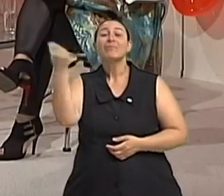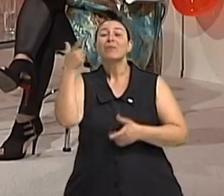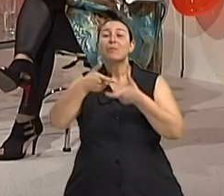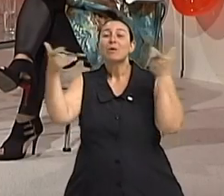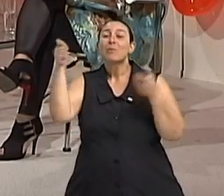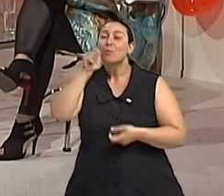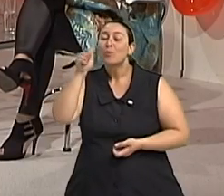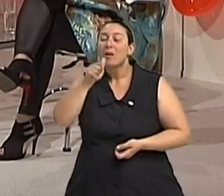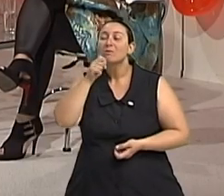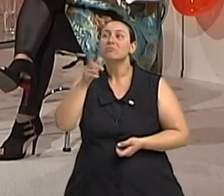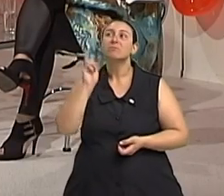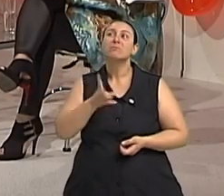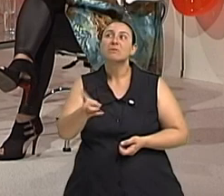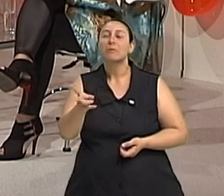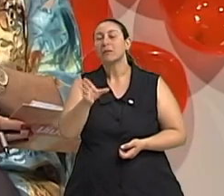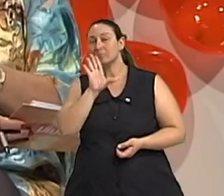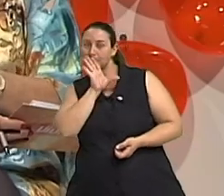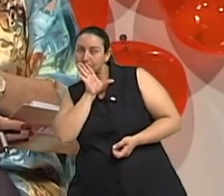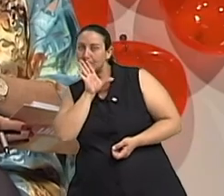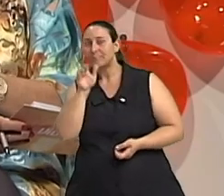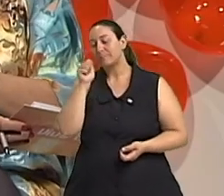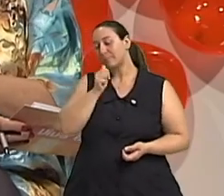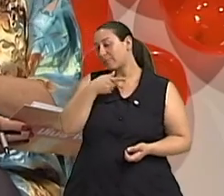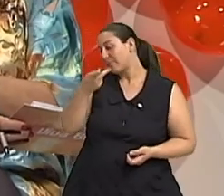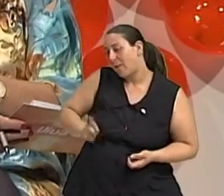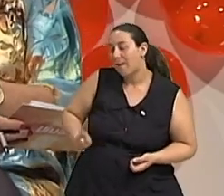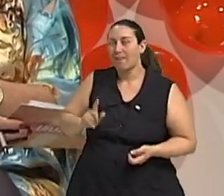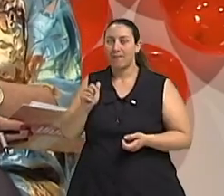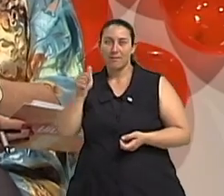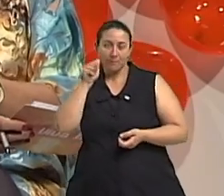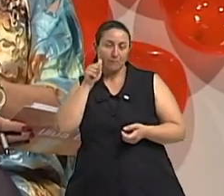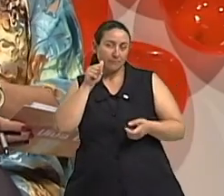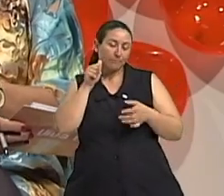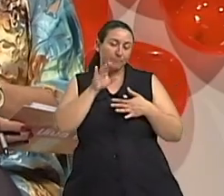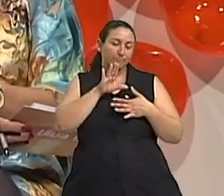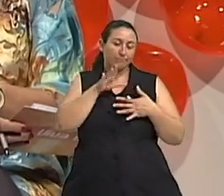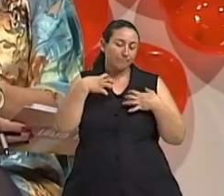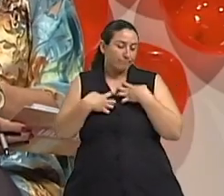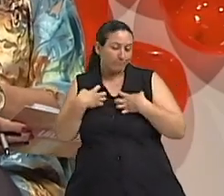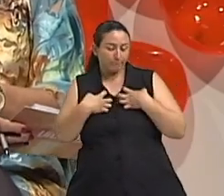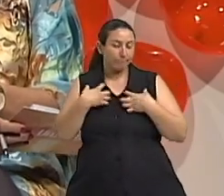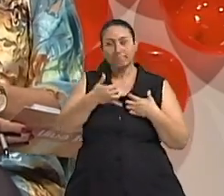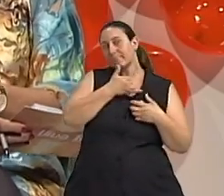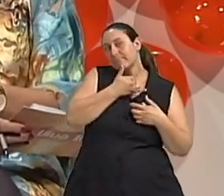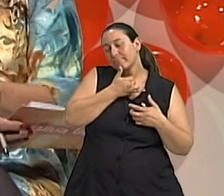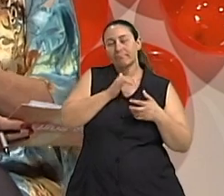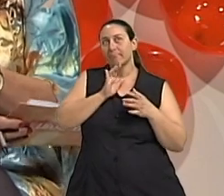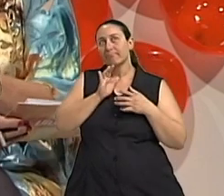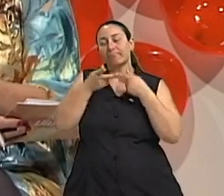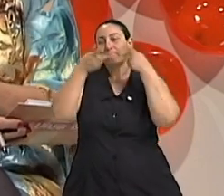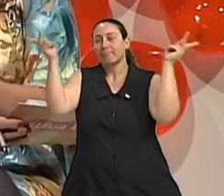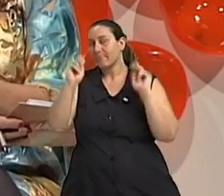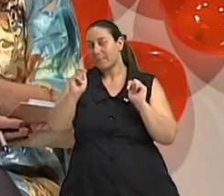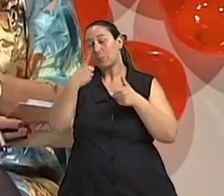realmente as mulheres ficam mais caladas quando estão nesse início quando já percebem que estão com essa esse